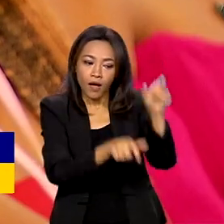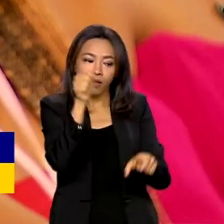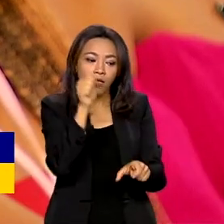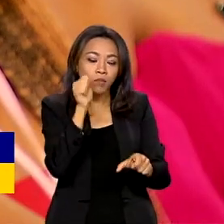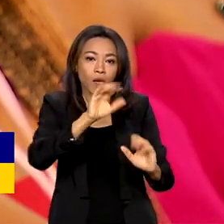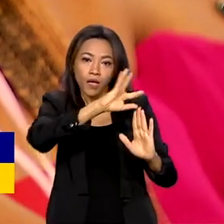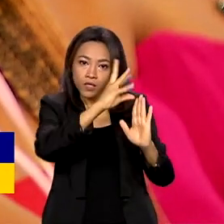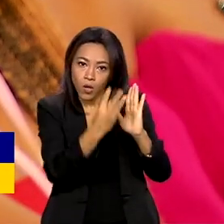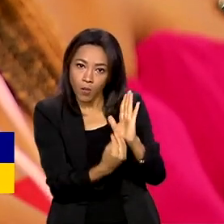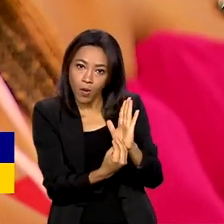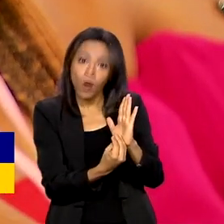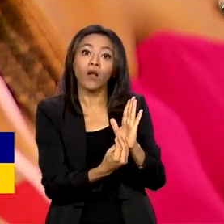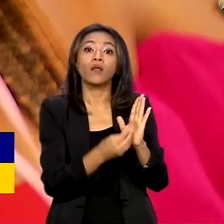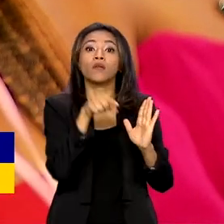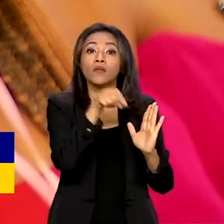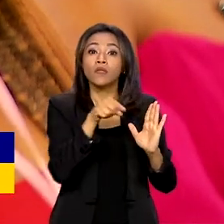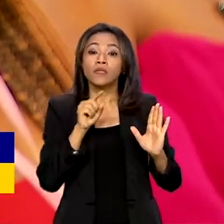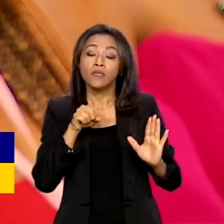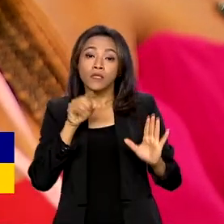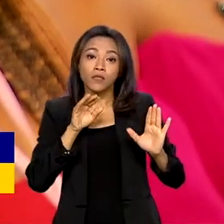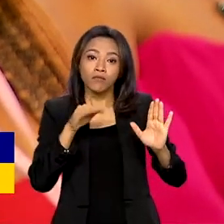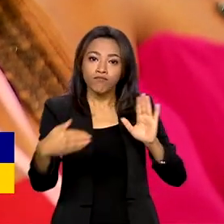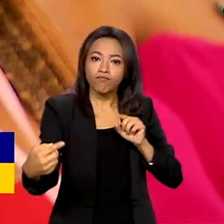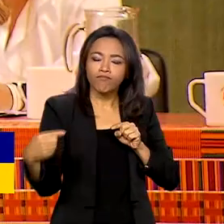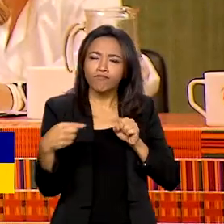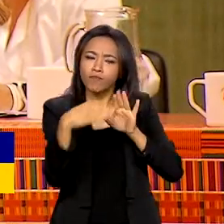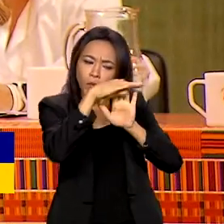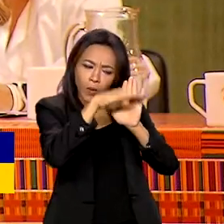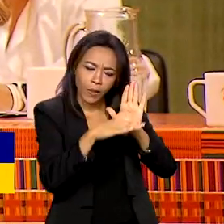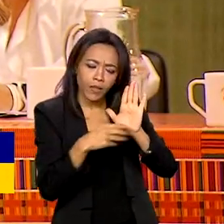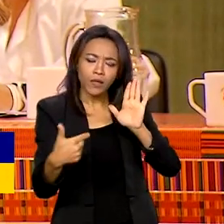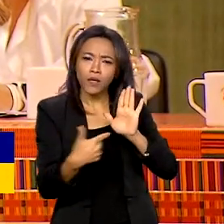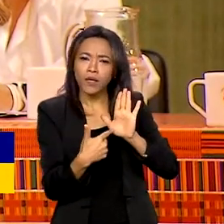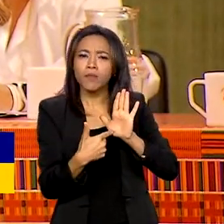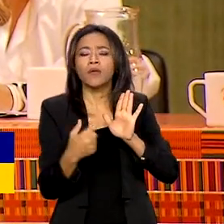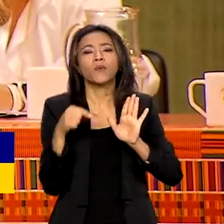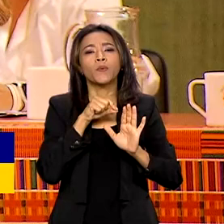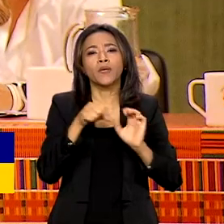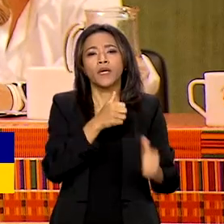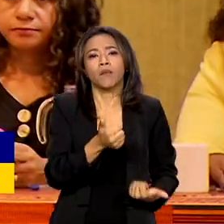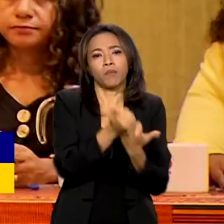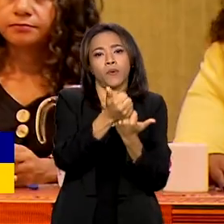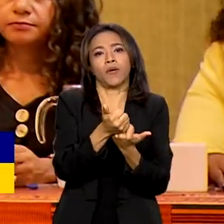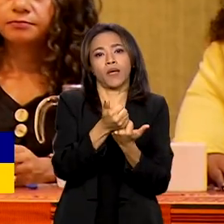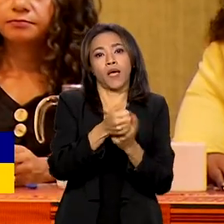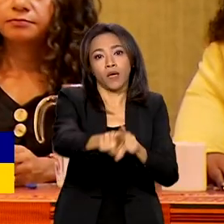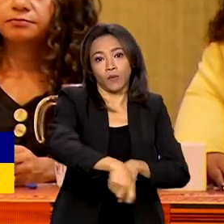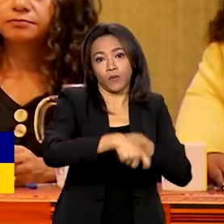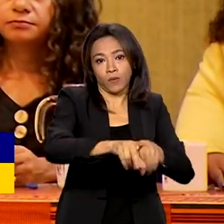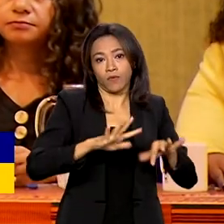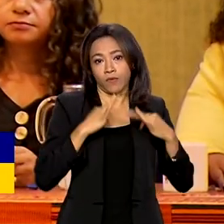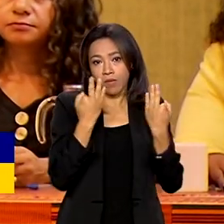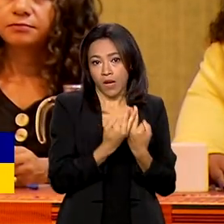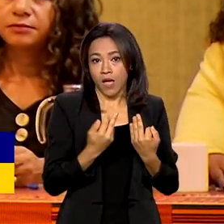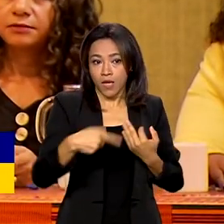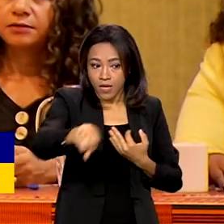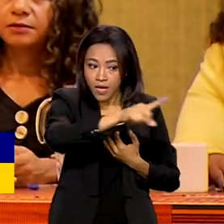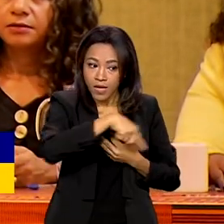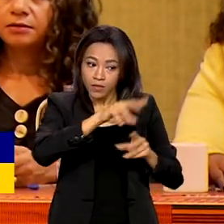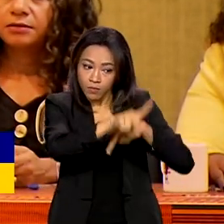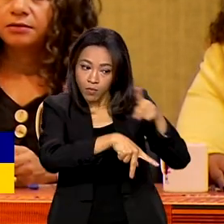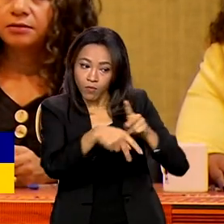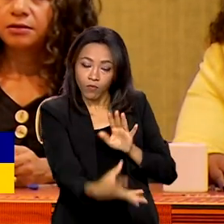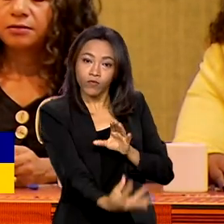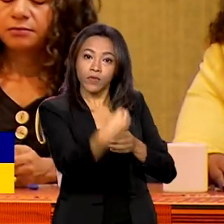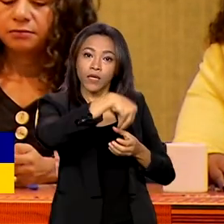dentro do Programa Nacional de Fortalecimento da Agricultura Familiar e incluir essa população no programa de